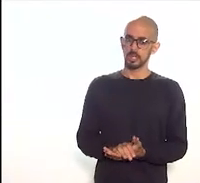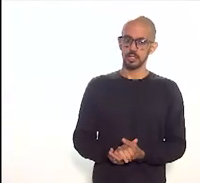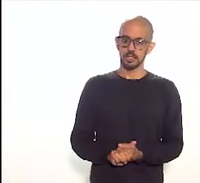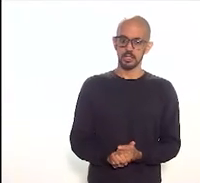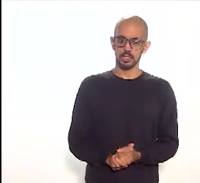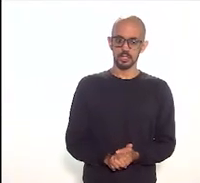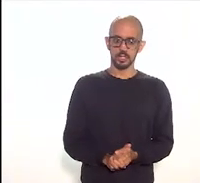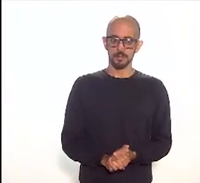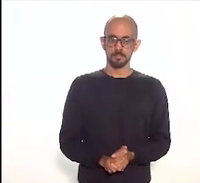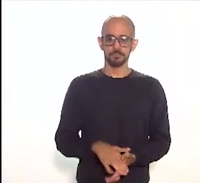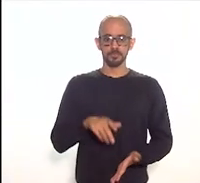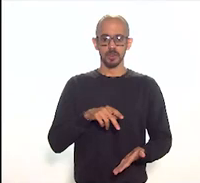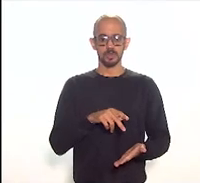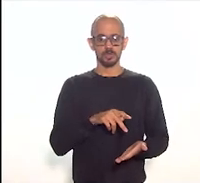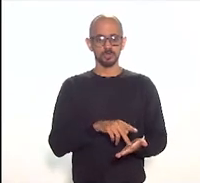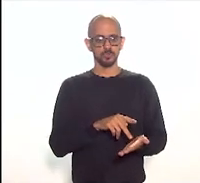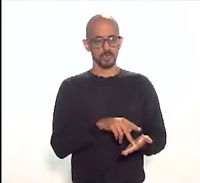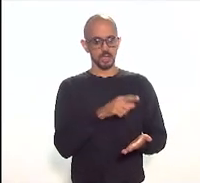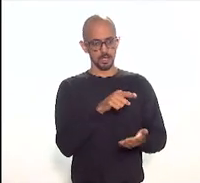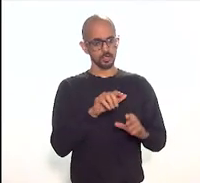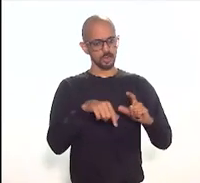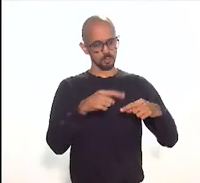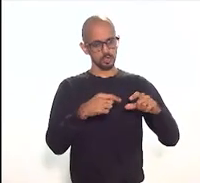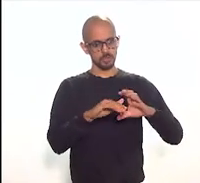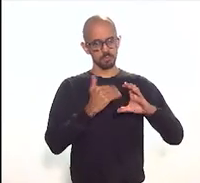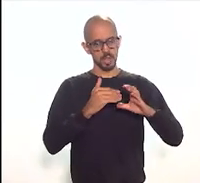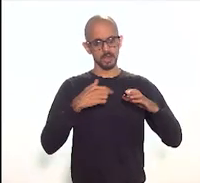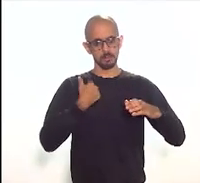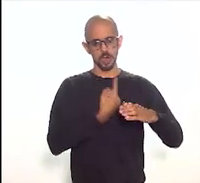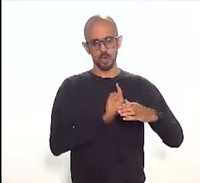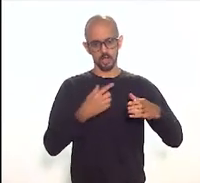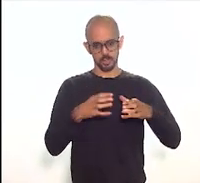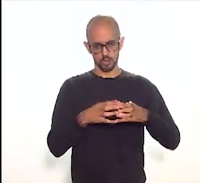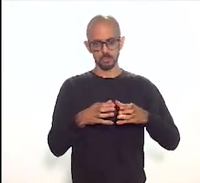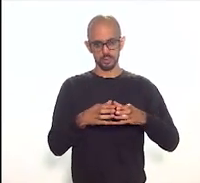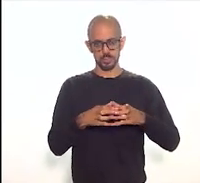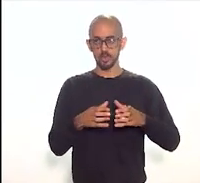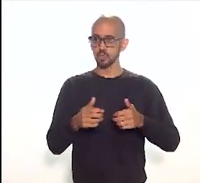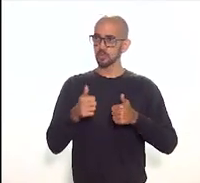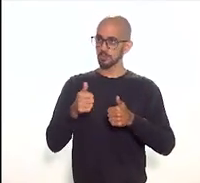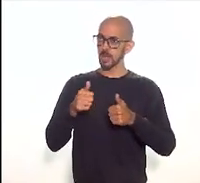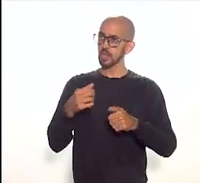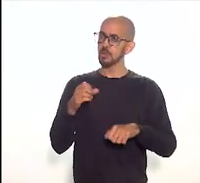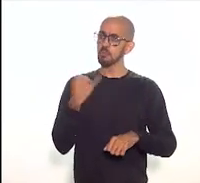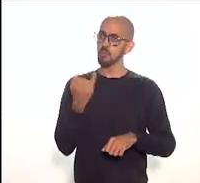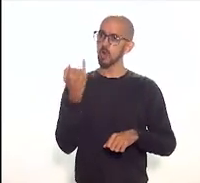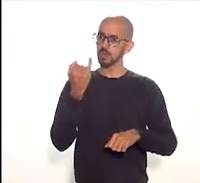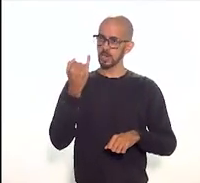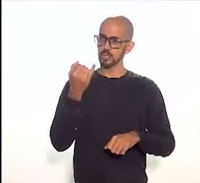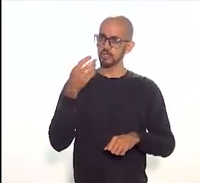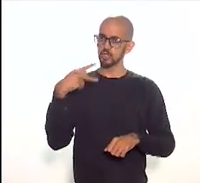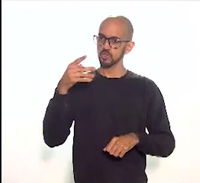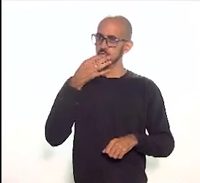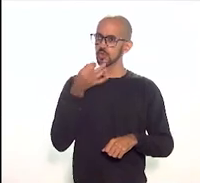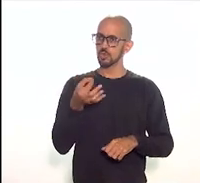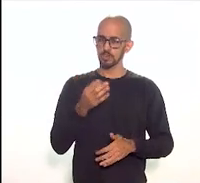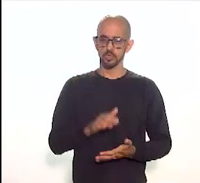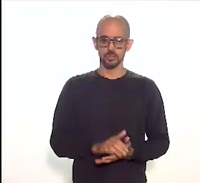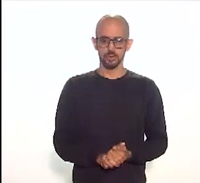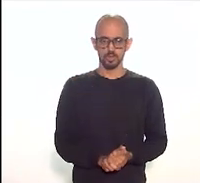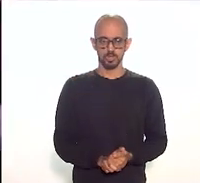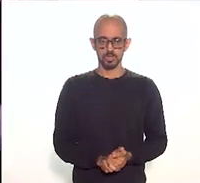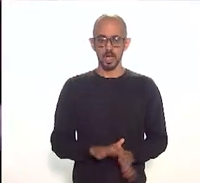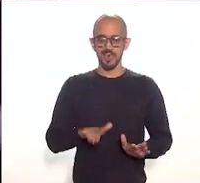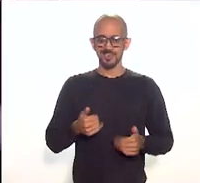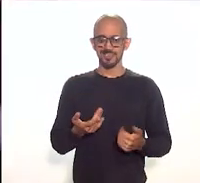aumento para a comissão sim vou enviar vou enviar essas suas observações sim vou enviar o nosso